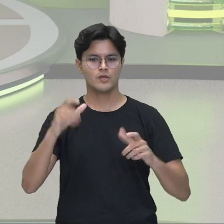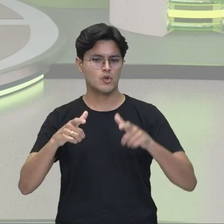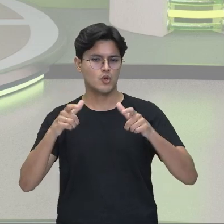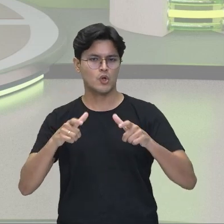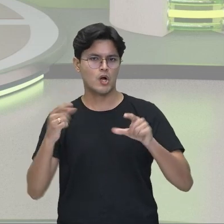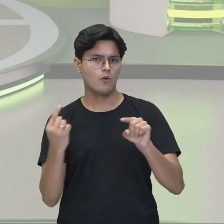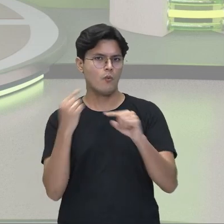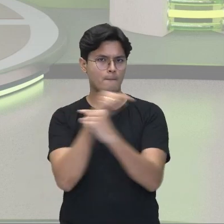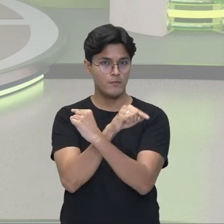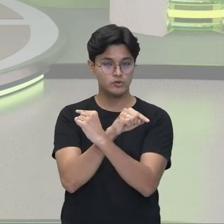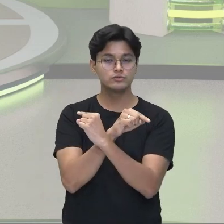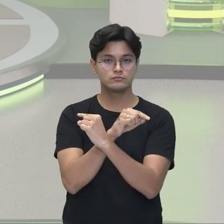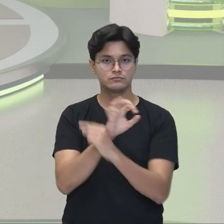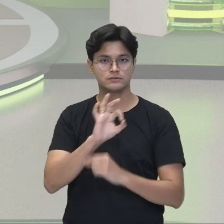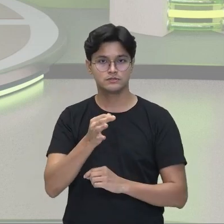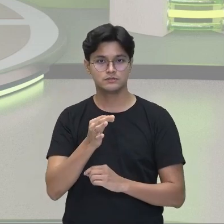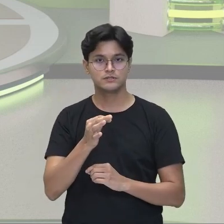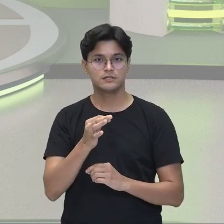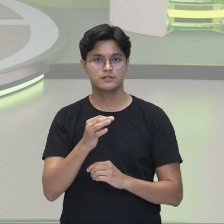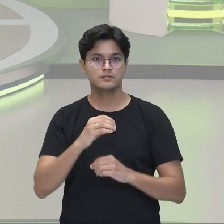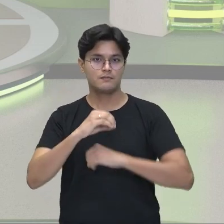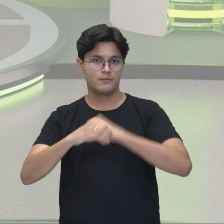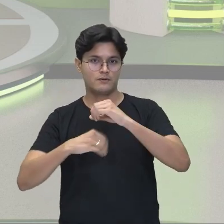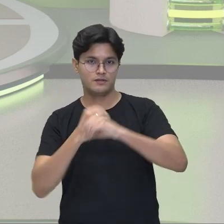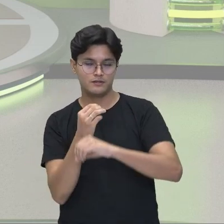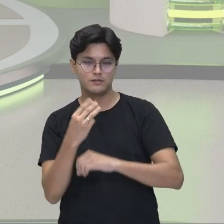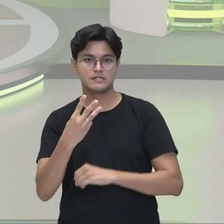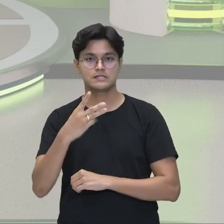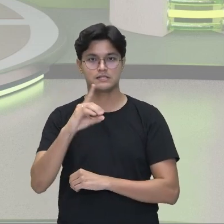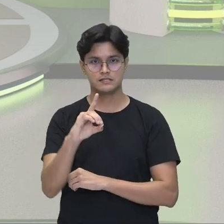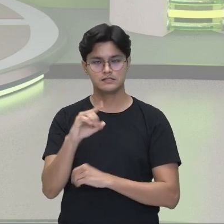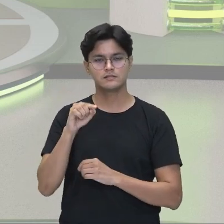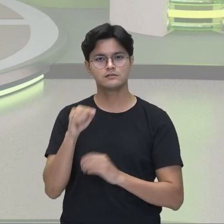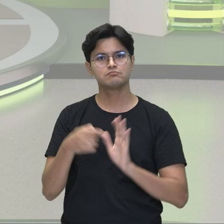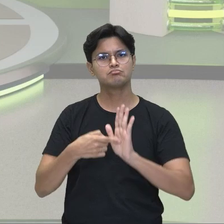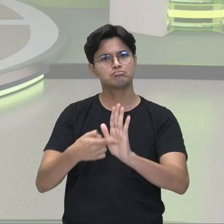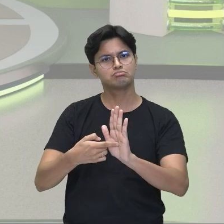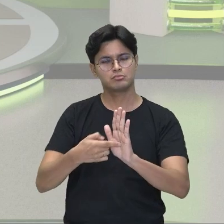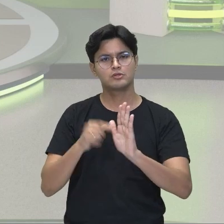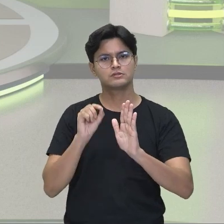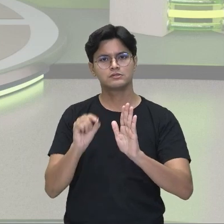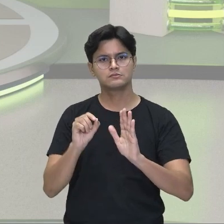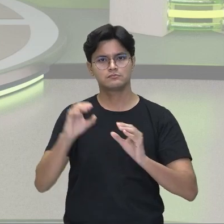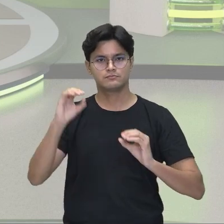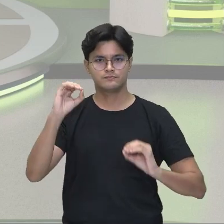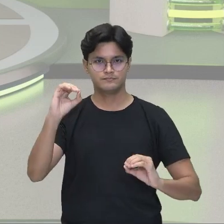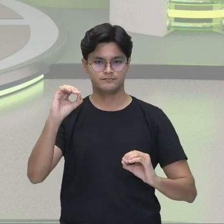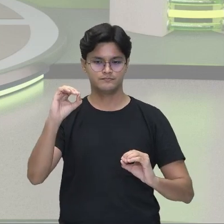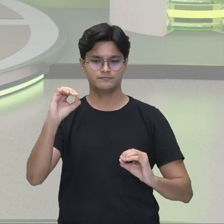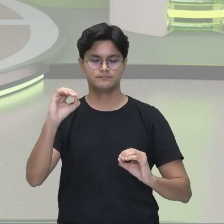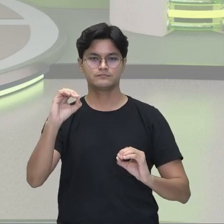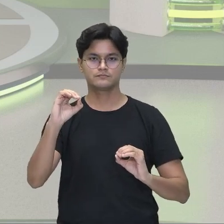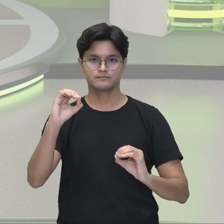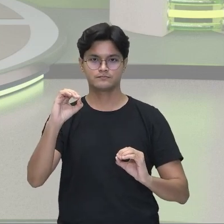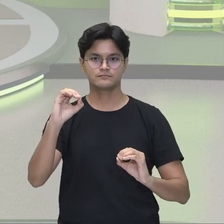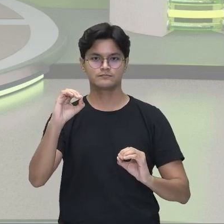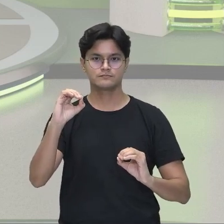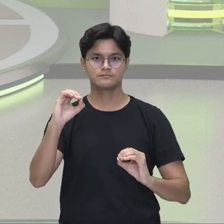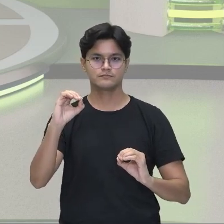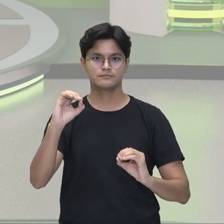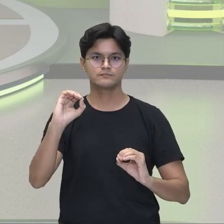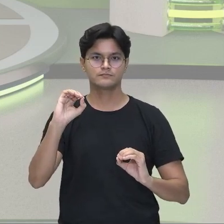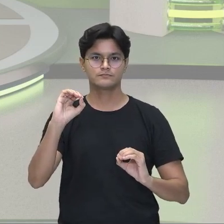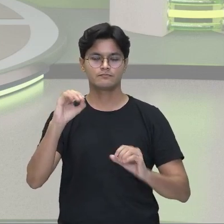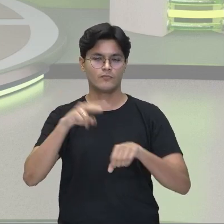né? Essa molécula 3D, ela mostra isso para a gente, né? Olha aí, estão vendo? Esse ligante aqui